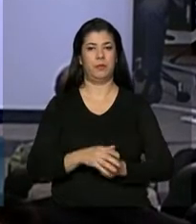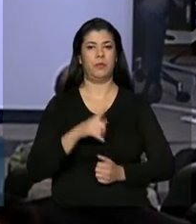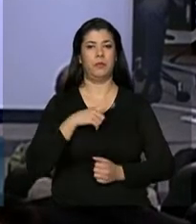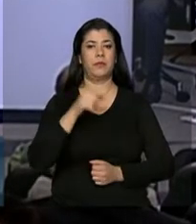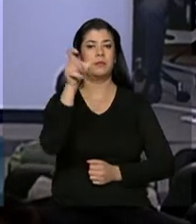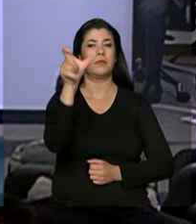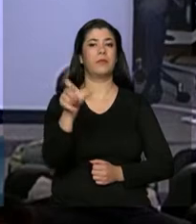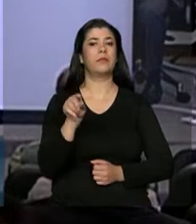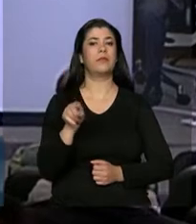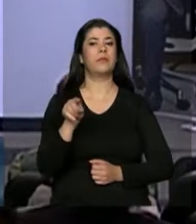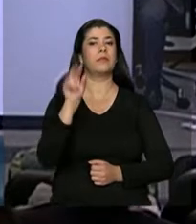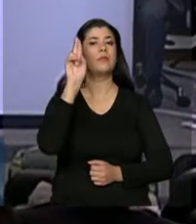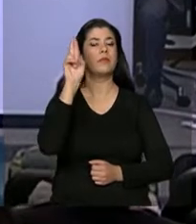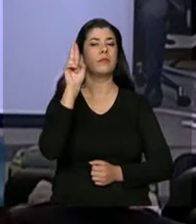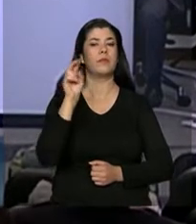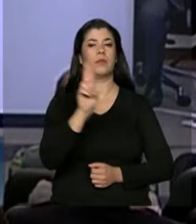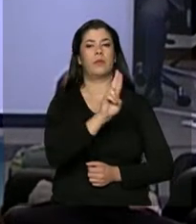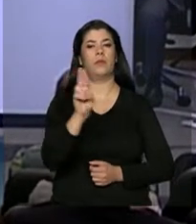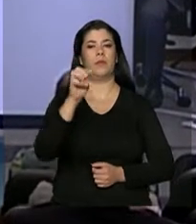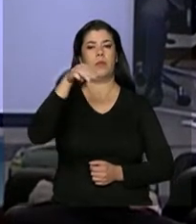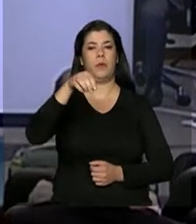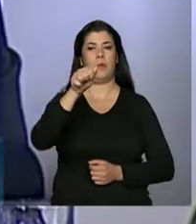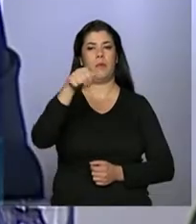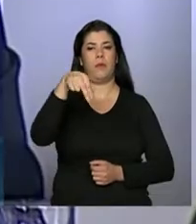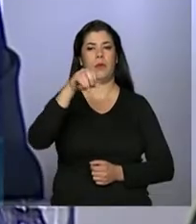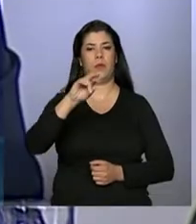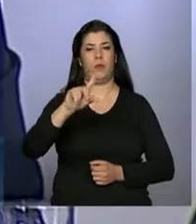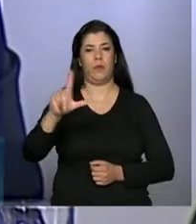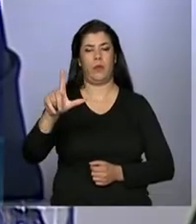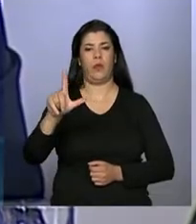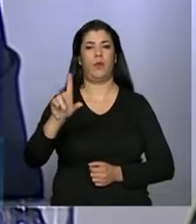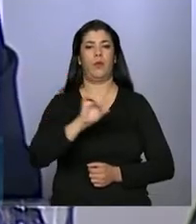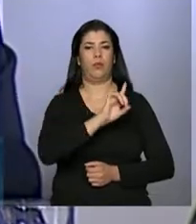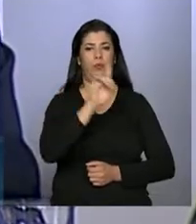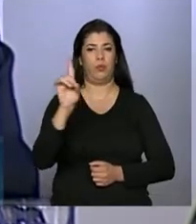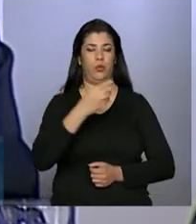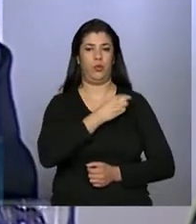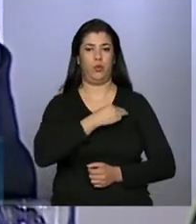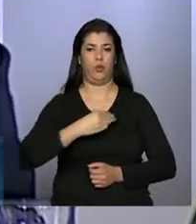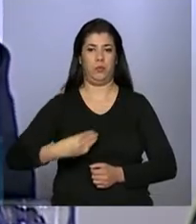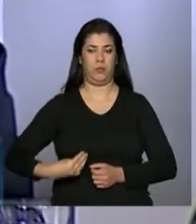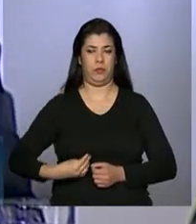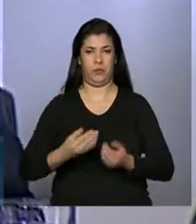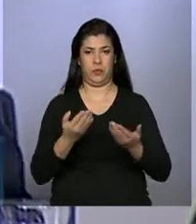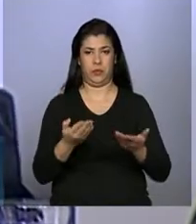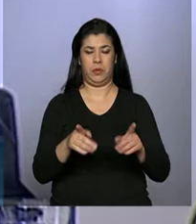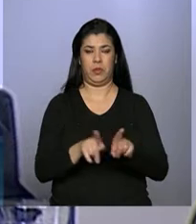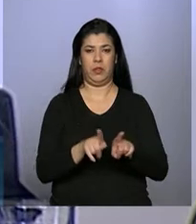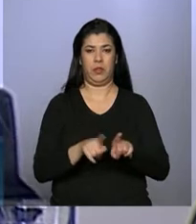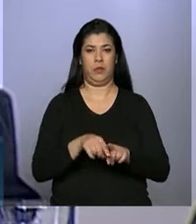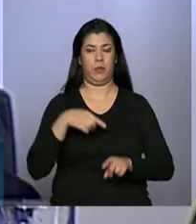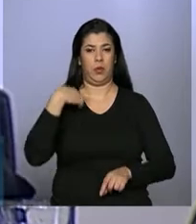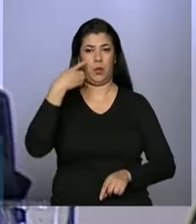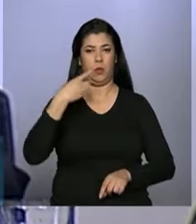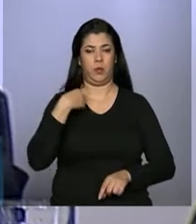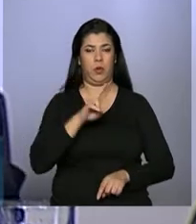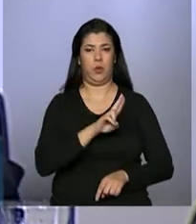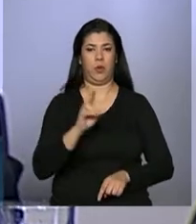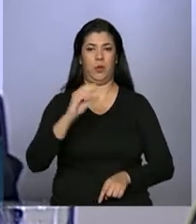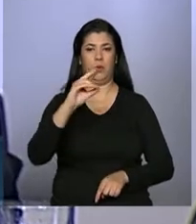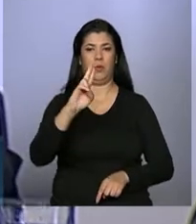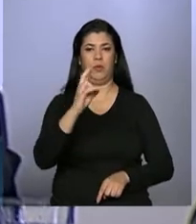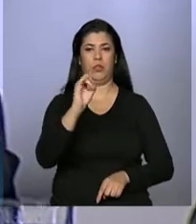do ministro Manoel Dias, extensiva a todos. Agradeço ao deputado Chico Lopes, nosso